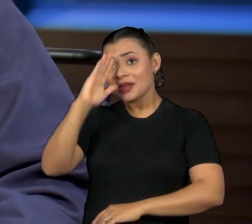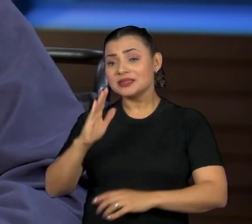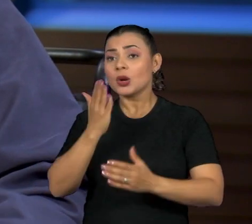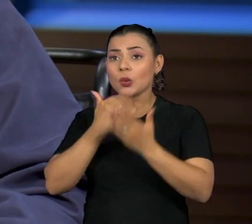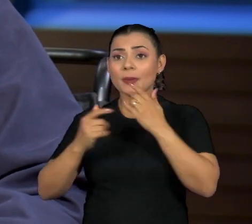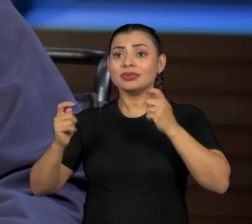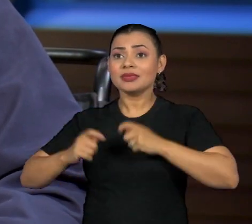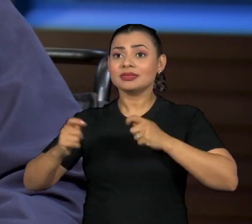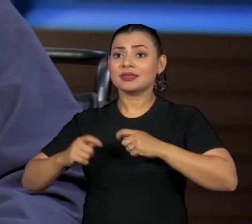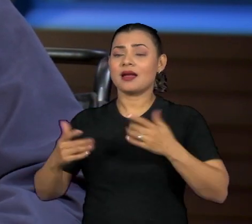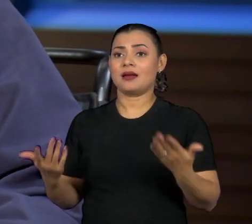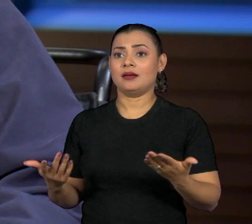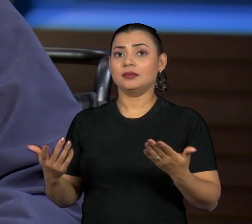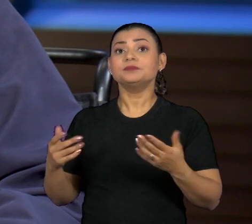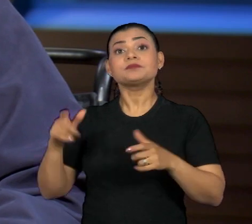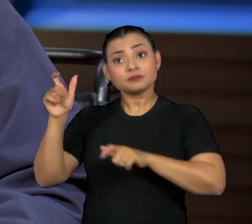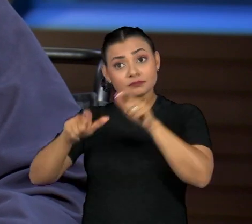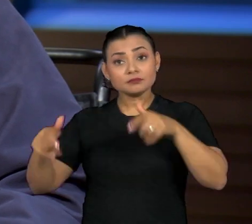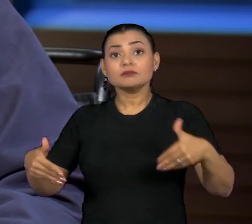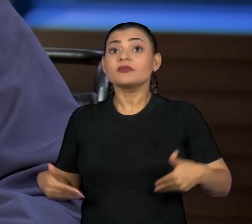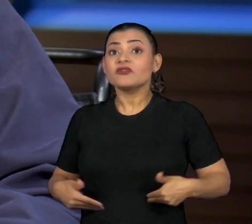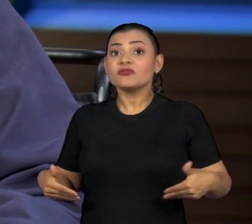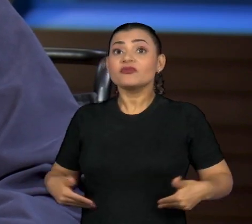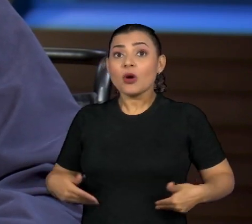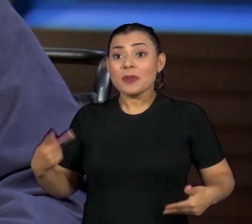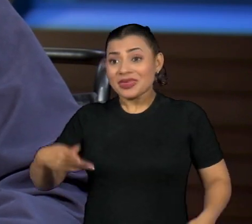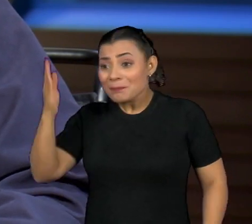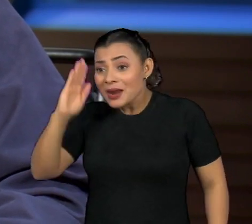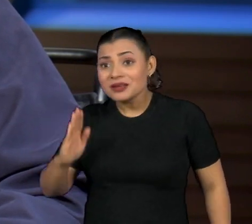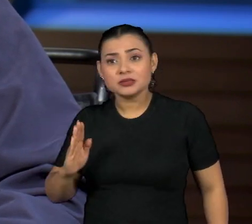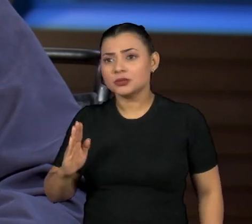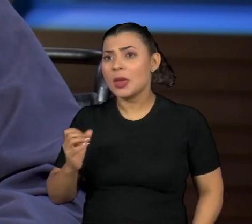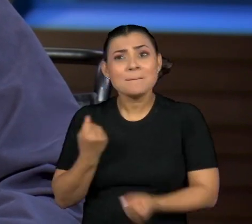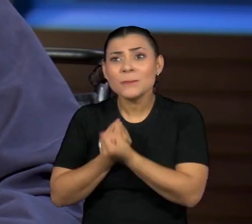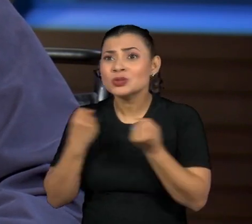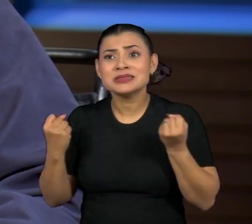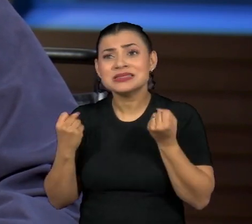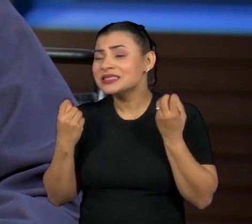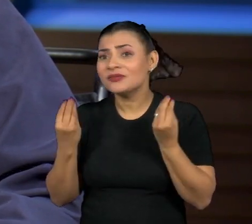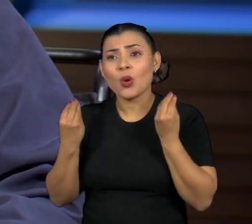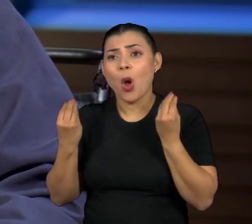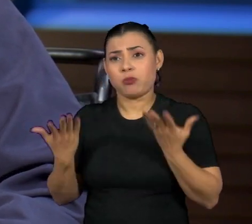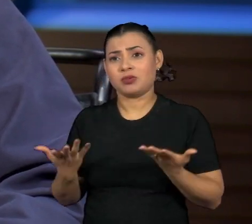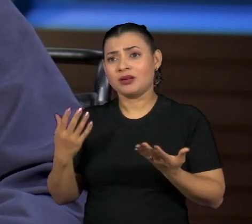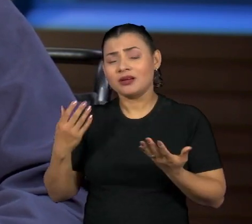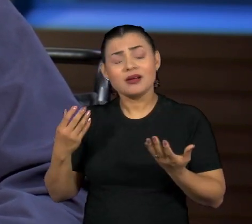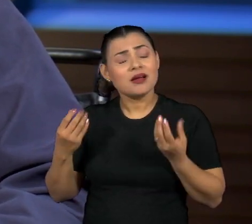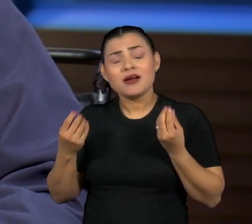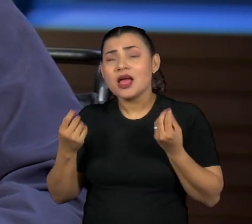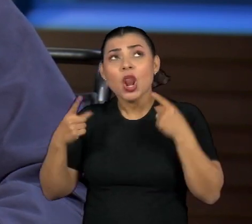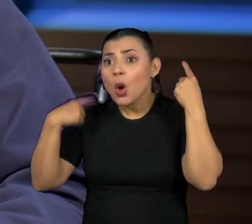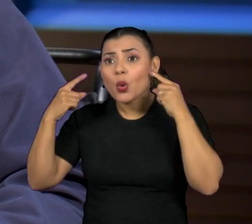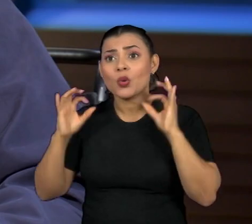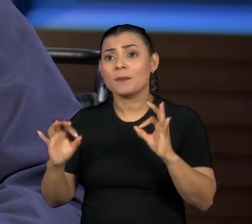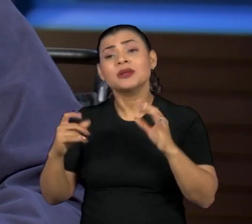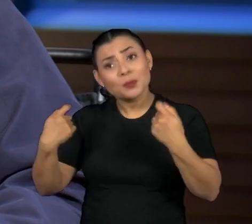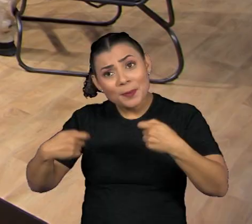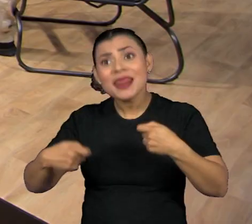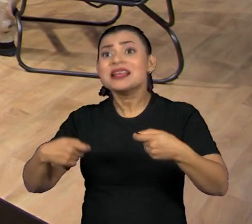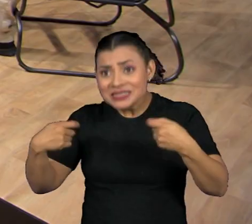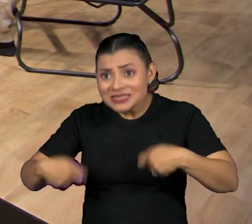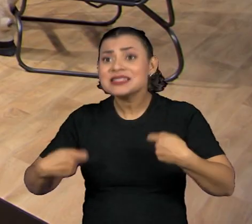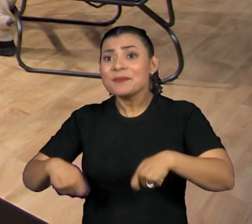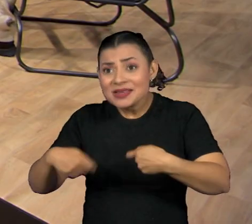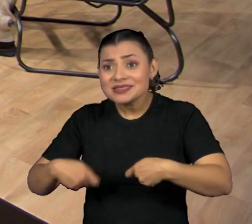inclusive dá para brasileiro não ter fome, que é um absurdo o brasileiro ter fome com tanta terra, com tanta fartura. Essa